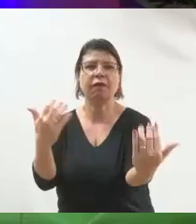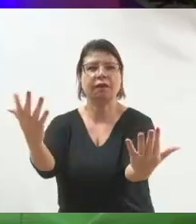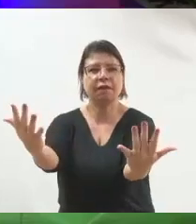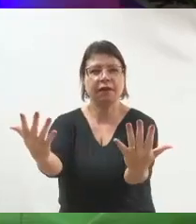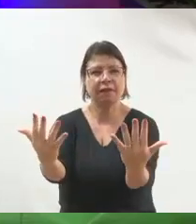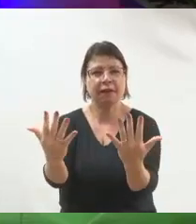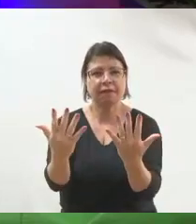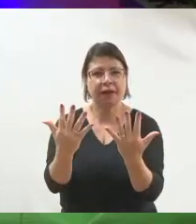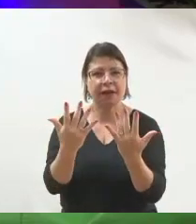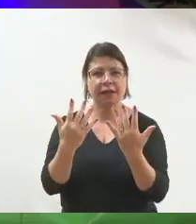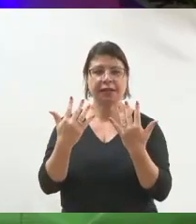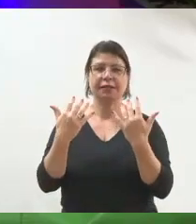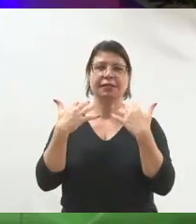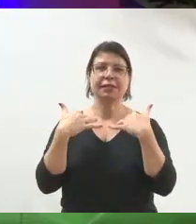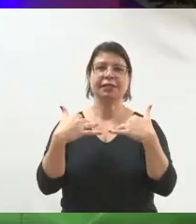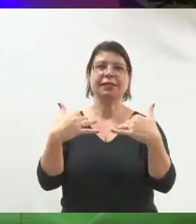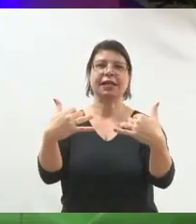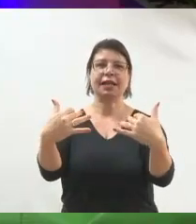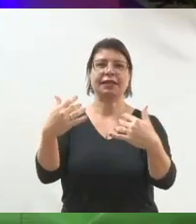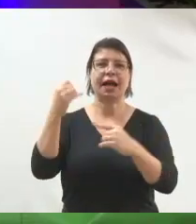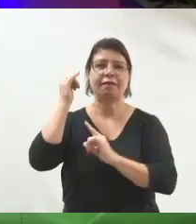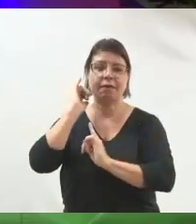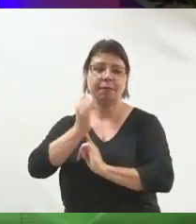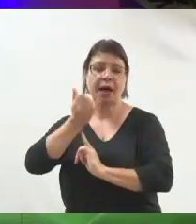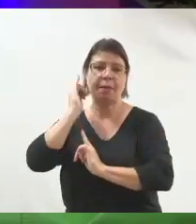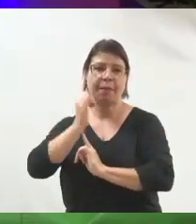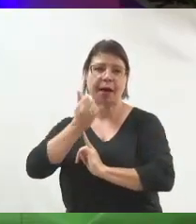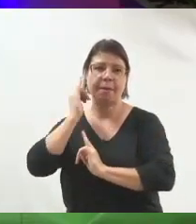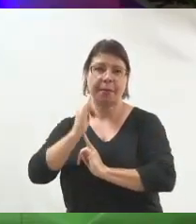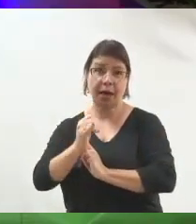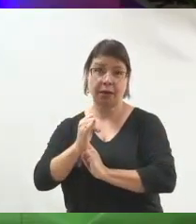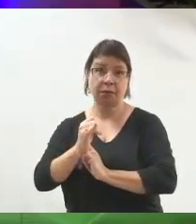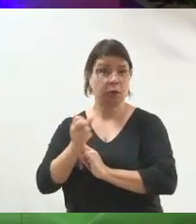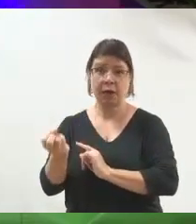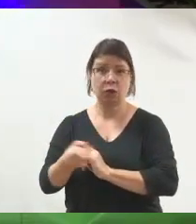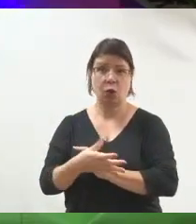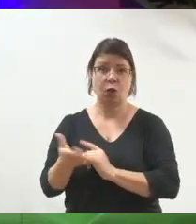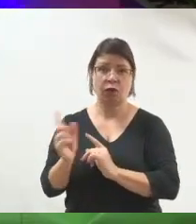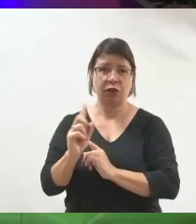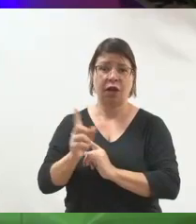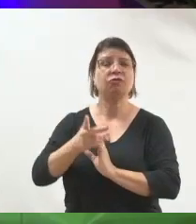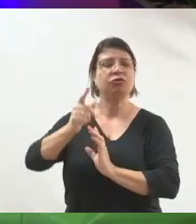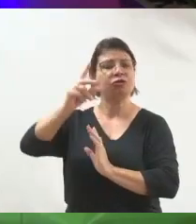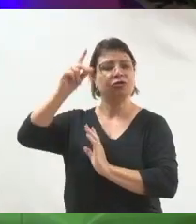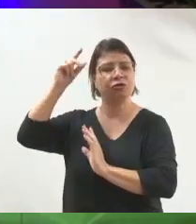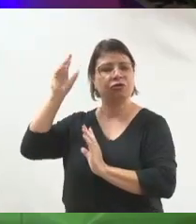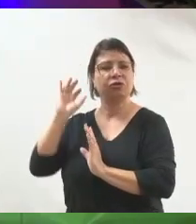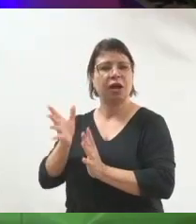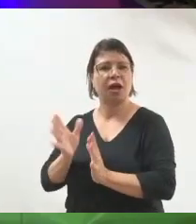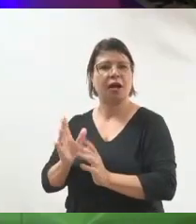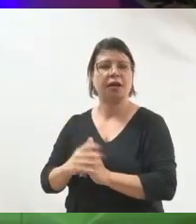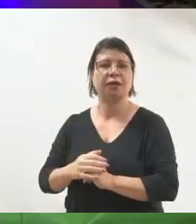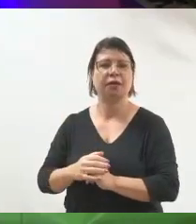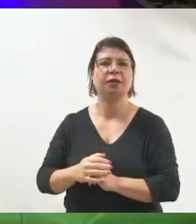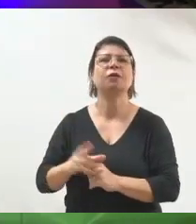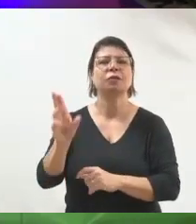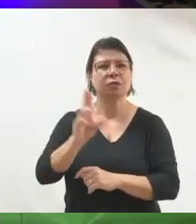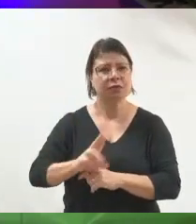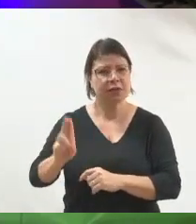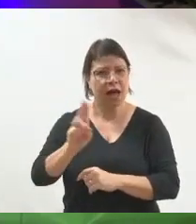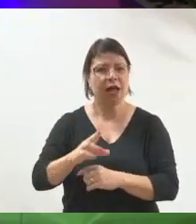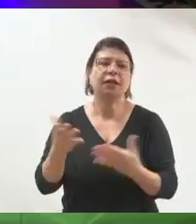perto de si em torno das suas histórias. Então, assim, não é uma técnica nova, aquilo que eu vou dizer para vocês, mas é uma técnica já muito